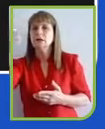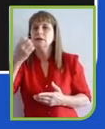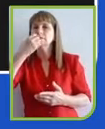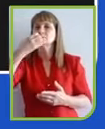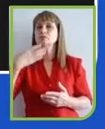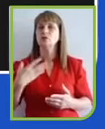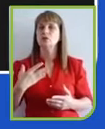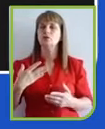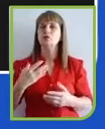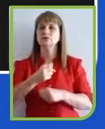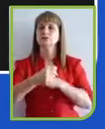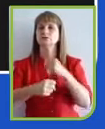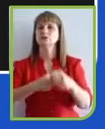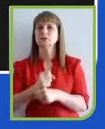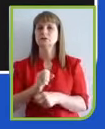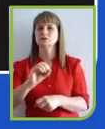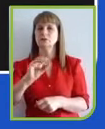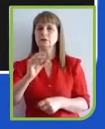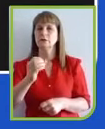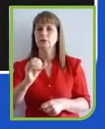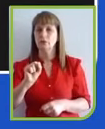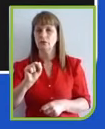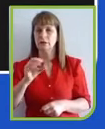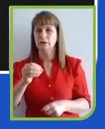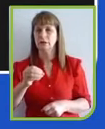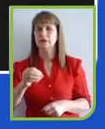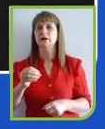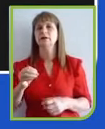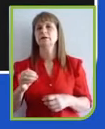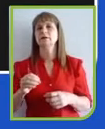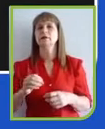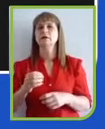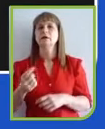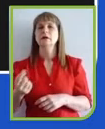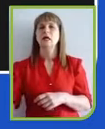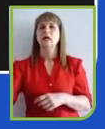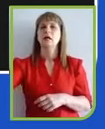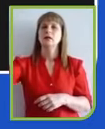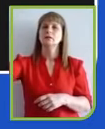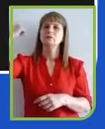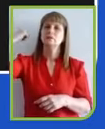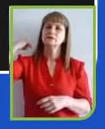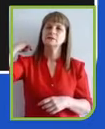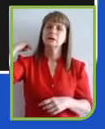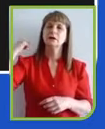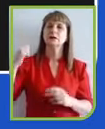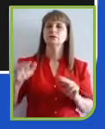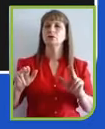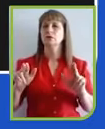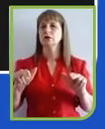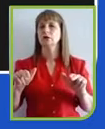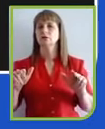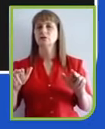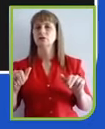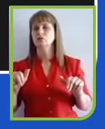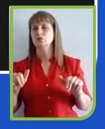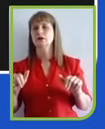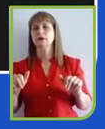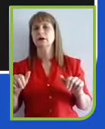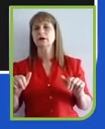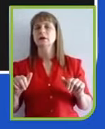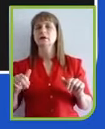90, do século passado, que nunca pegaram muito no Brasil, como, por exemplo, o sistema